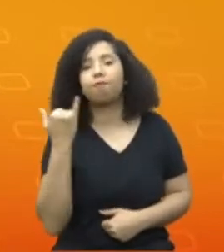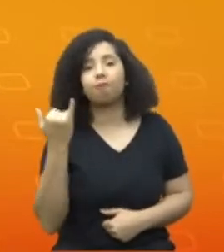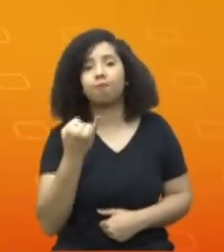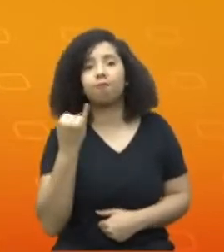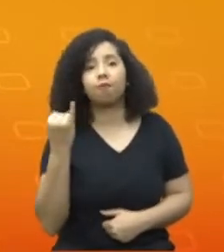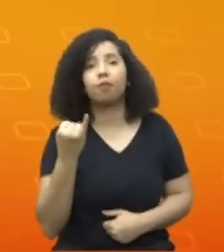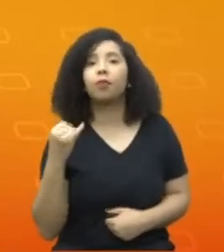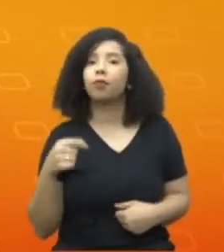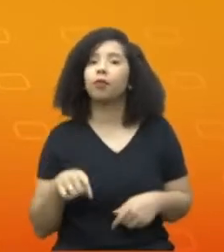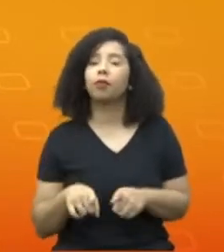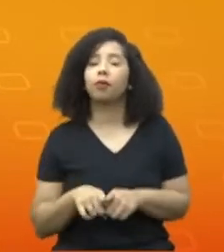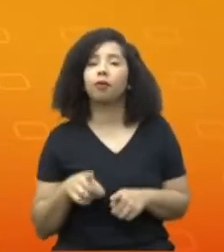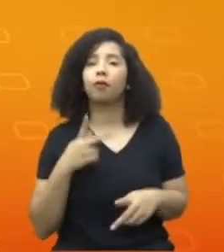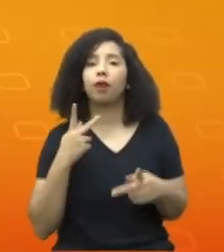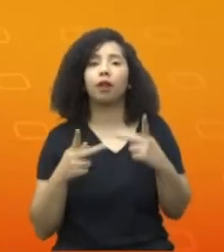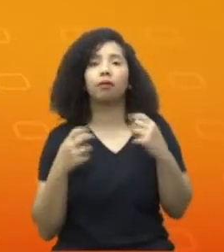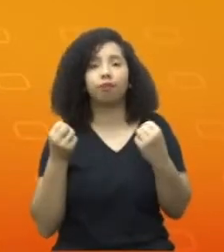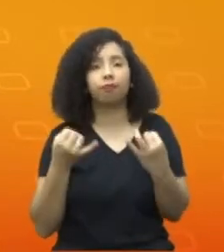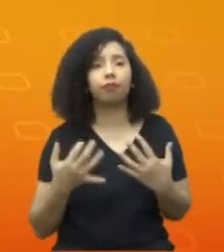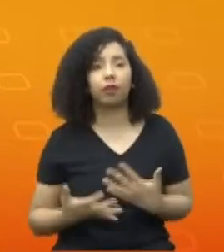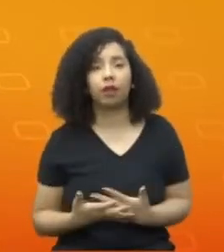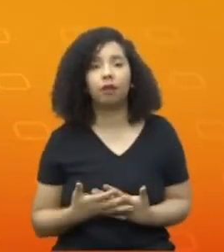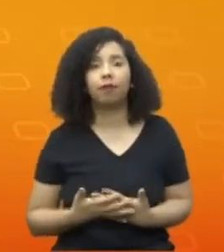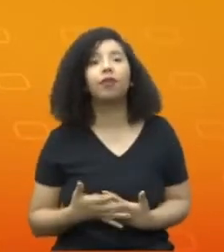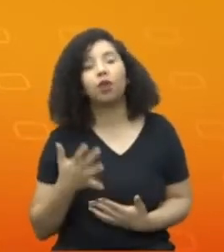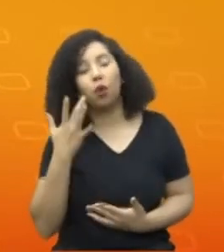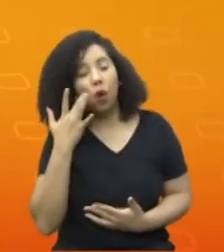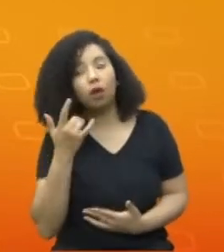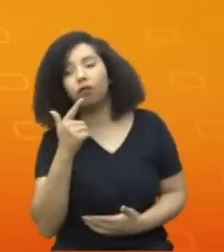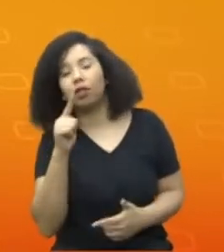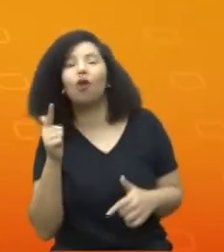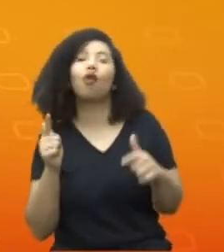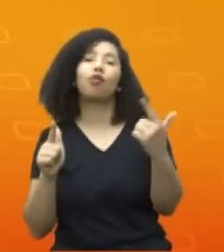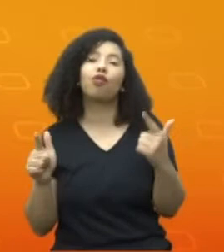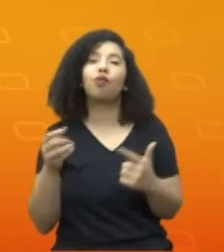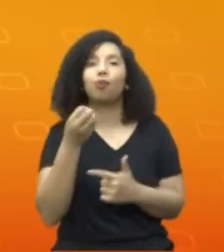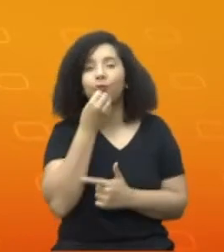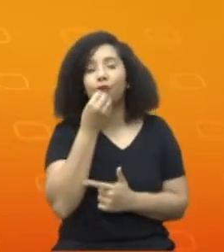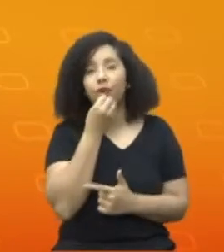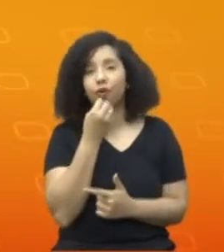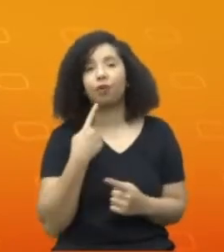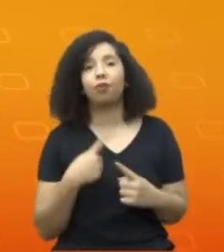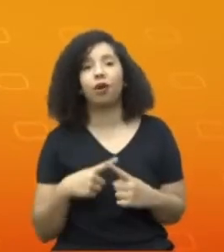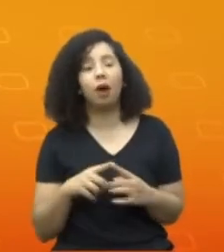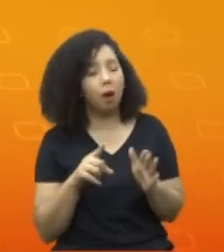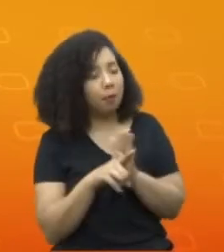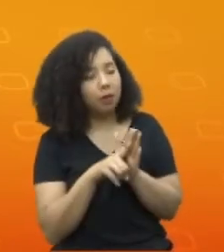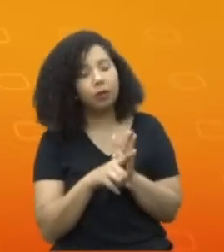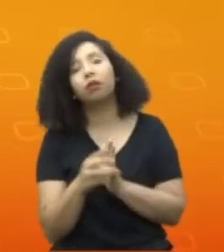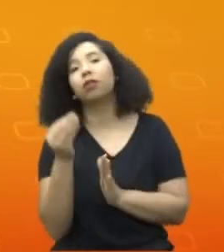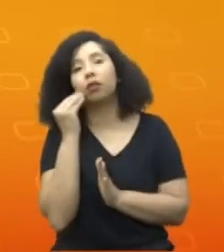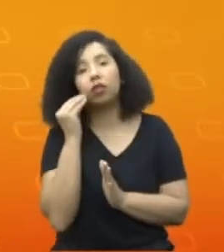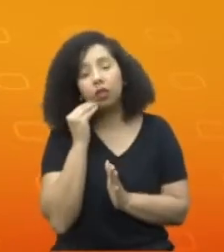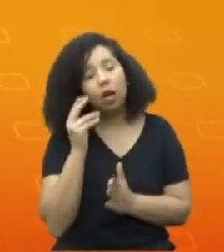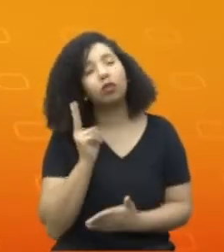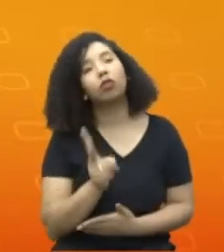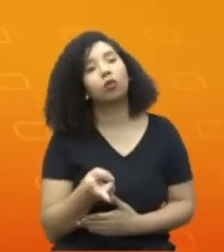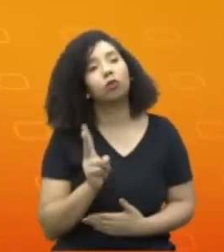pouco, acho que virão outras oportunidades até porque as pesquisas, os testes ainda estão